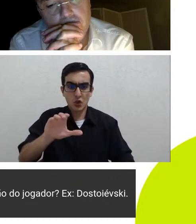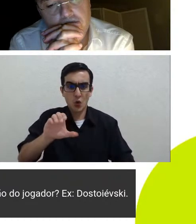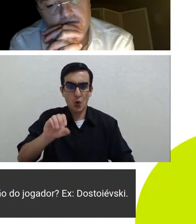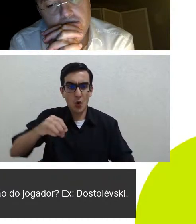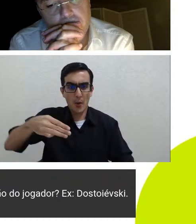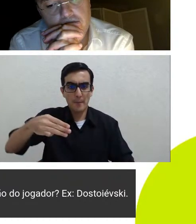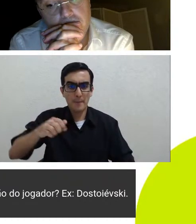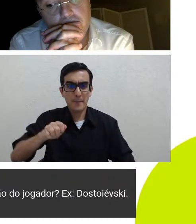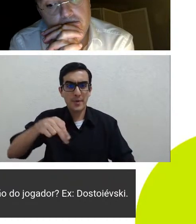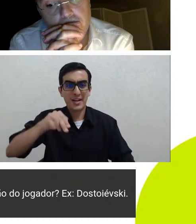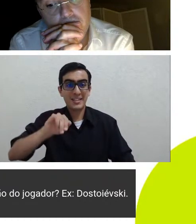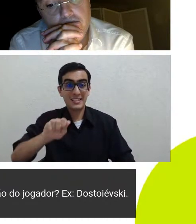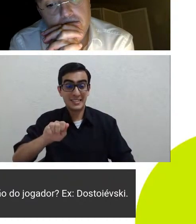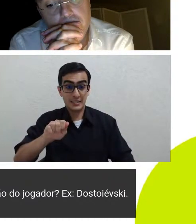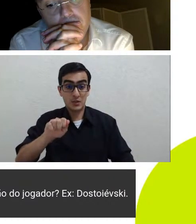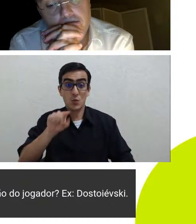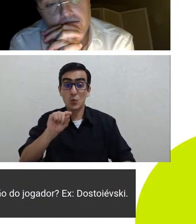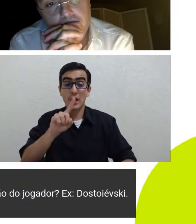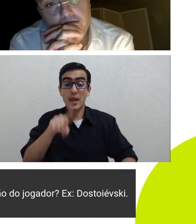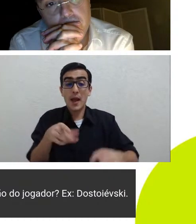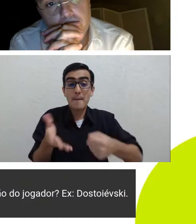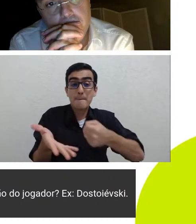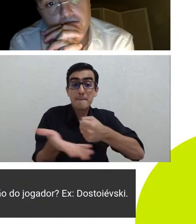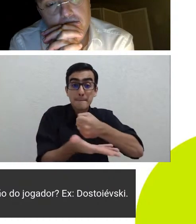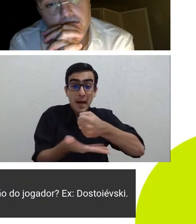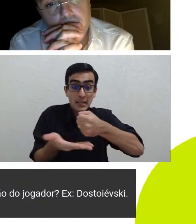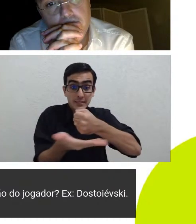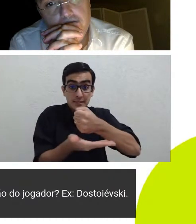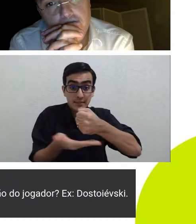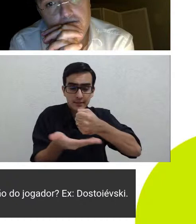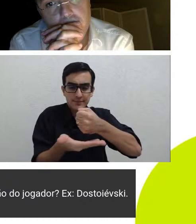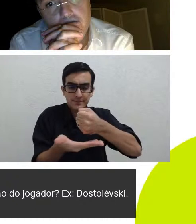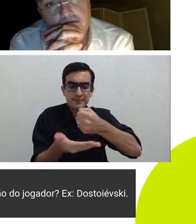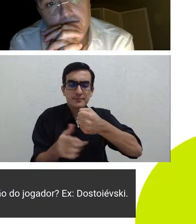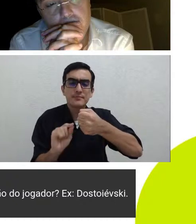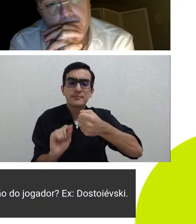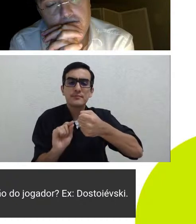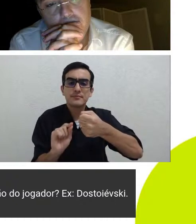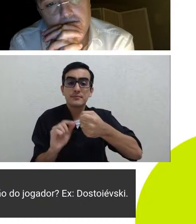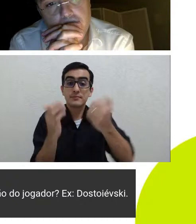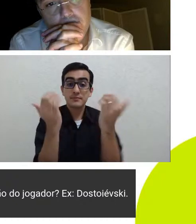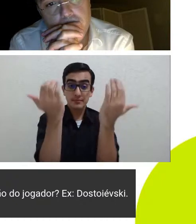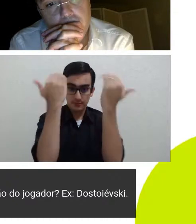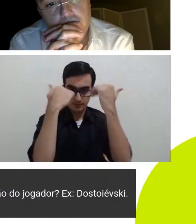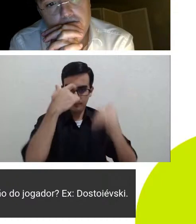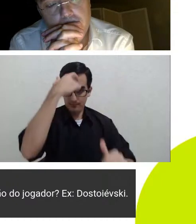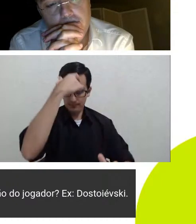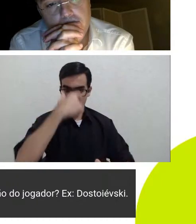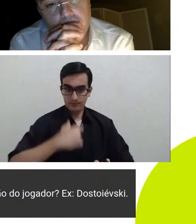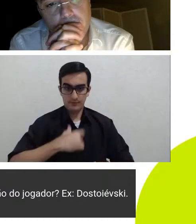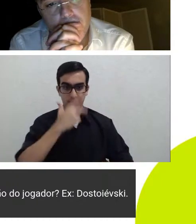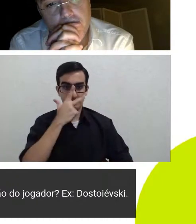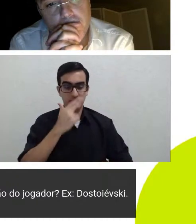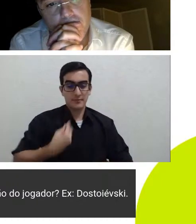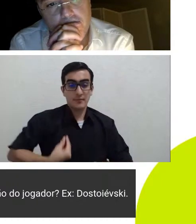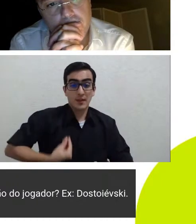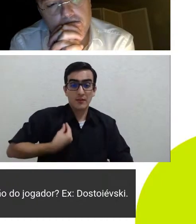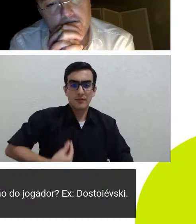o que está na base é aquilo que eu estava dizendo como se o indivíduo ele vivesse